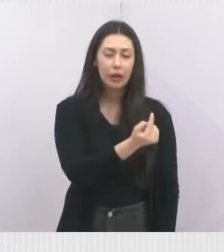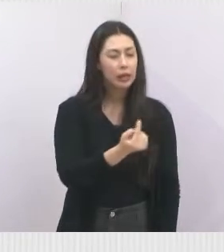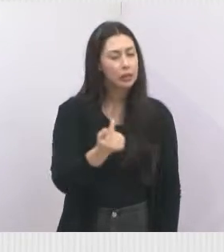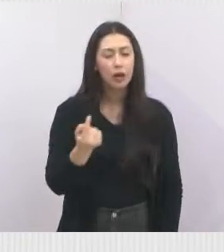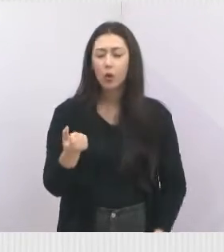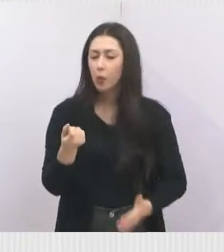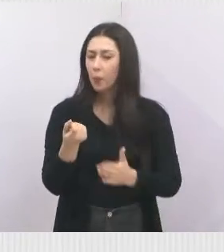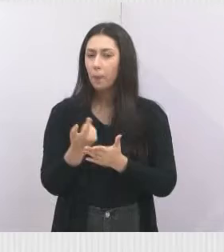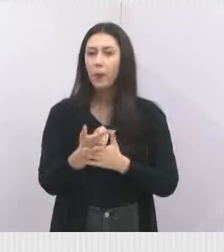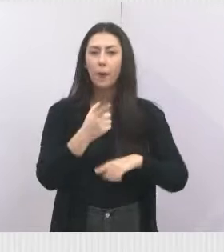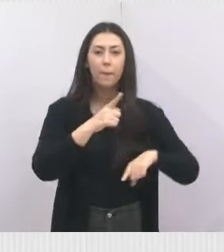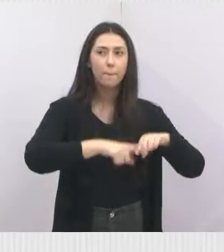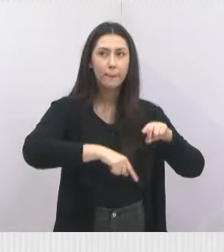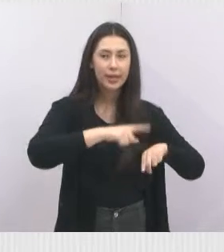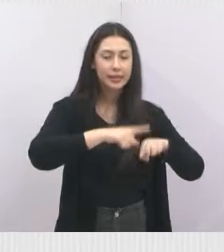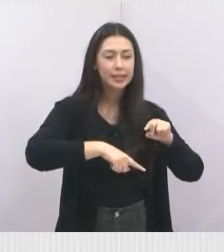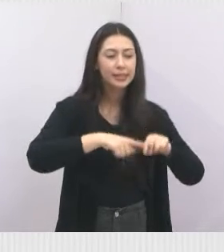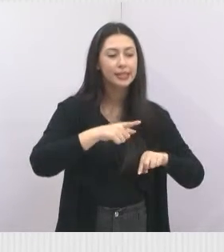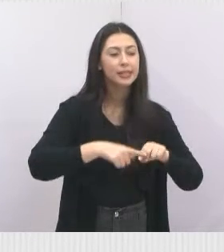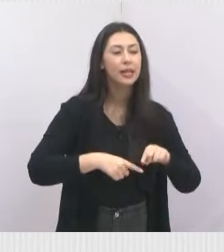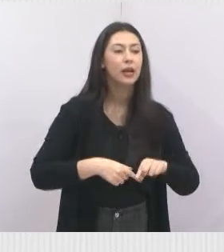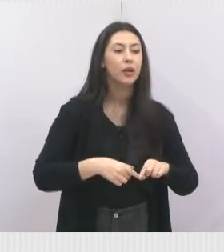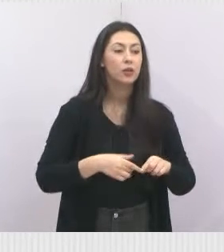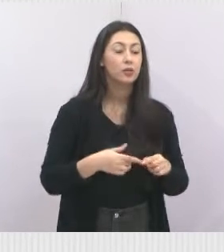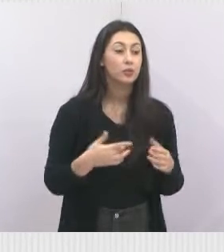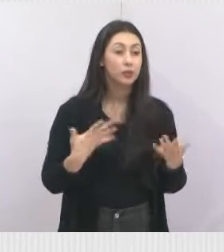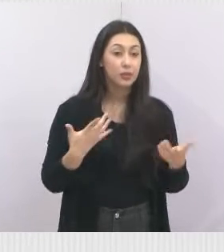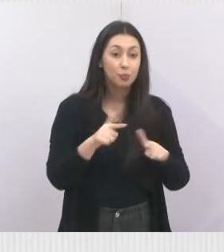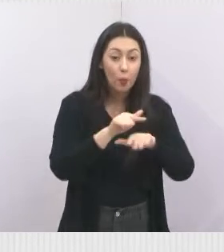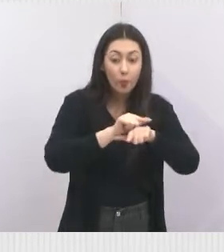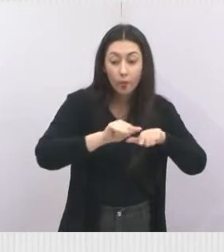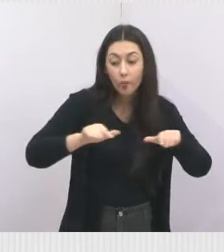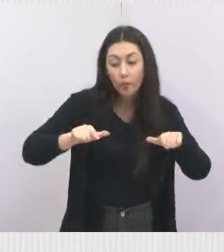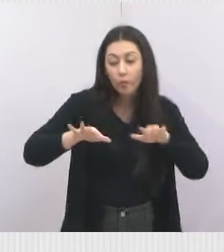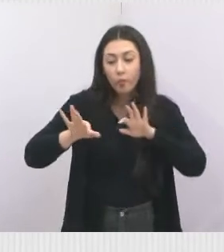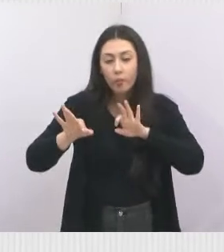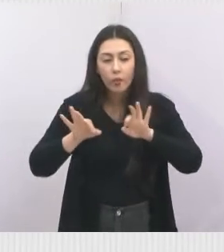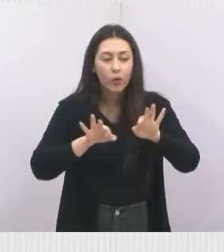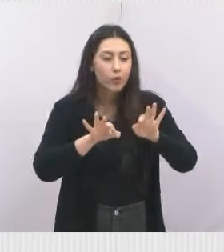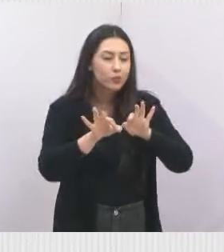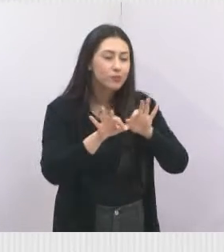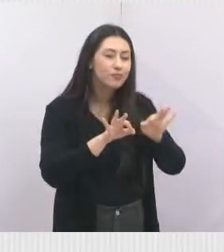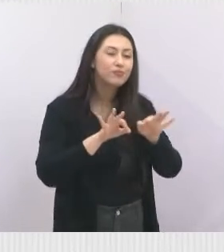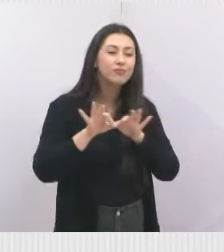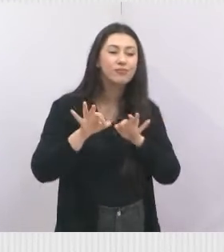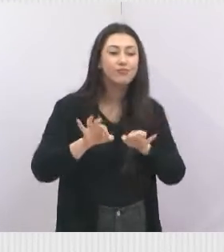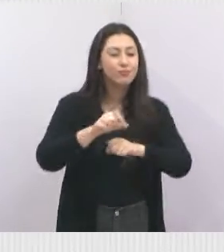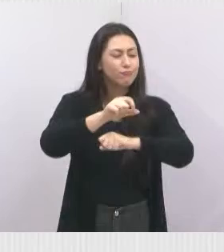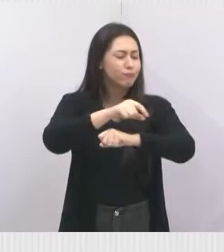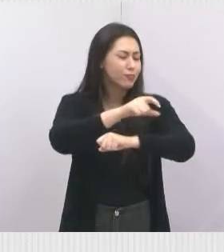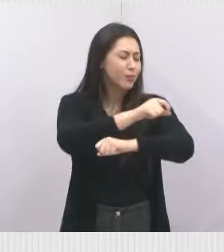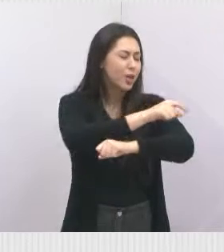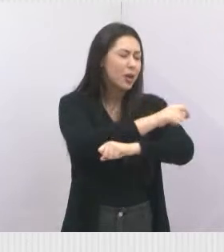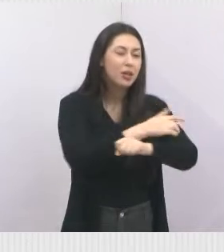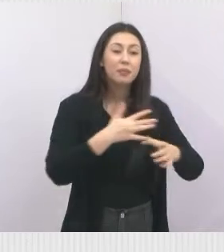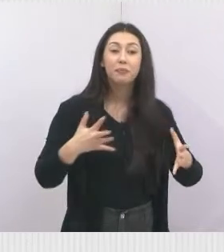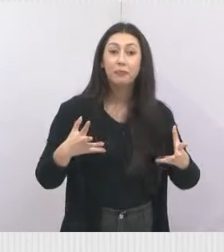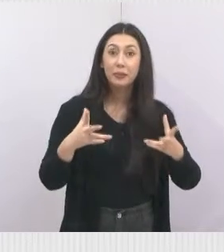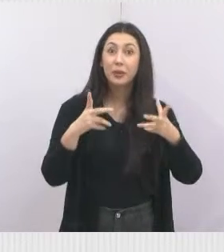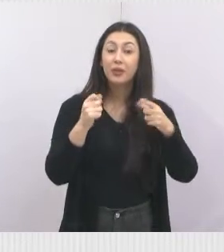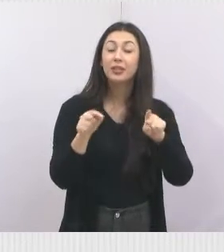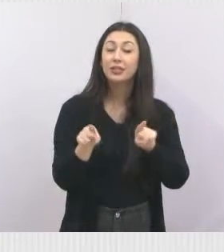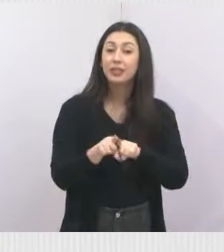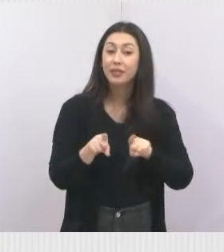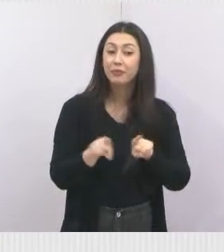compraram os materiais e estão limpando e mantendo o local organizado com uma horta maravilhosa. E também